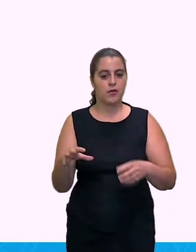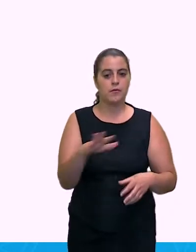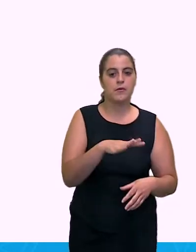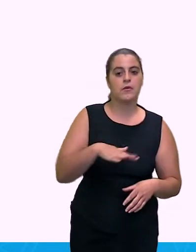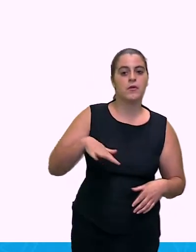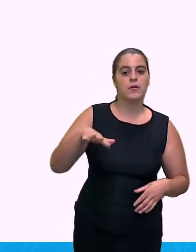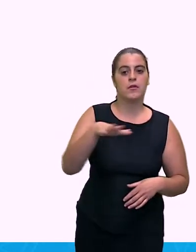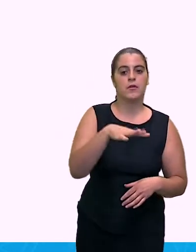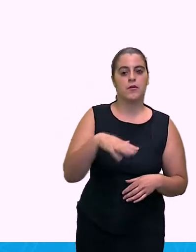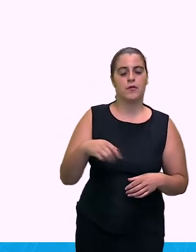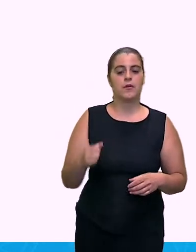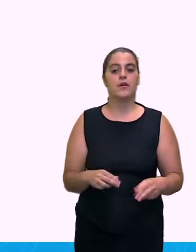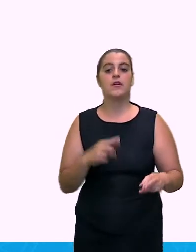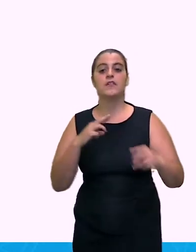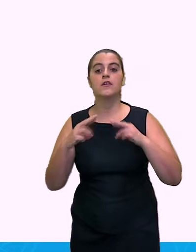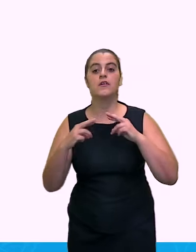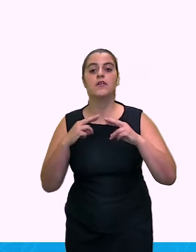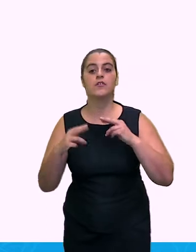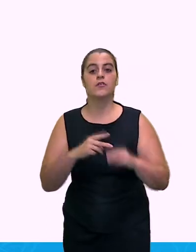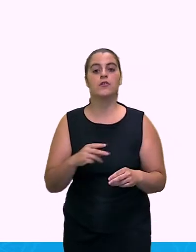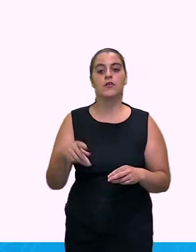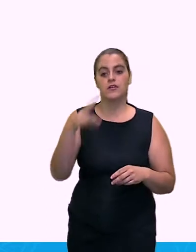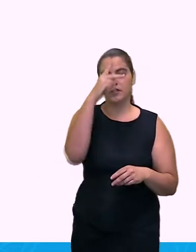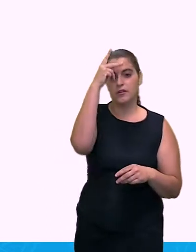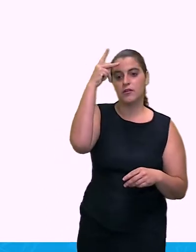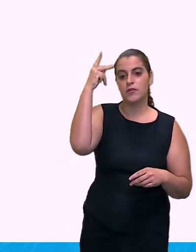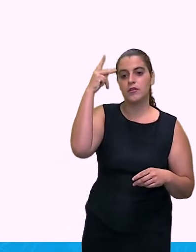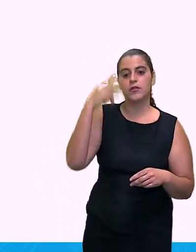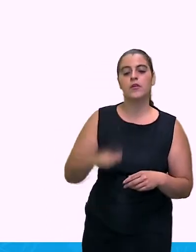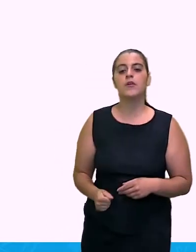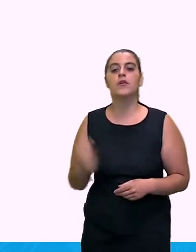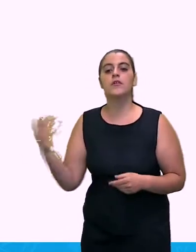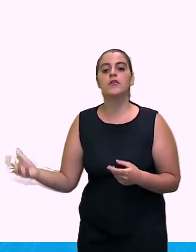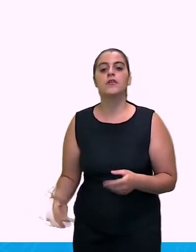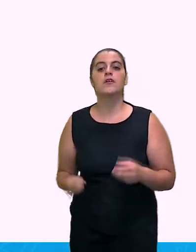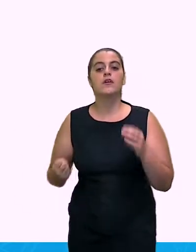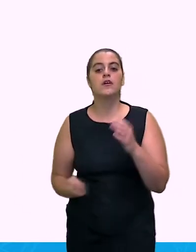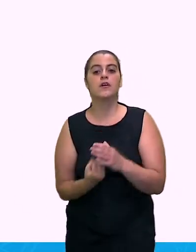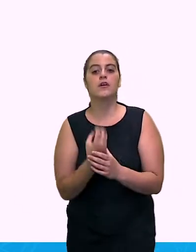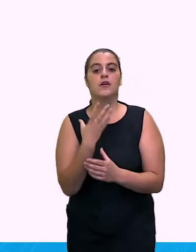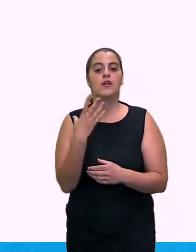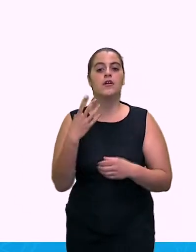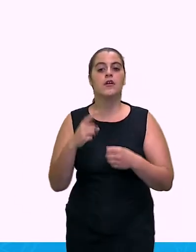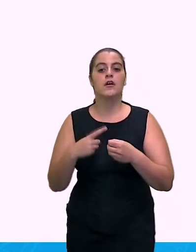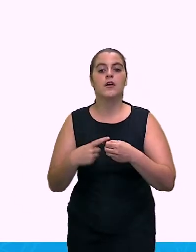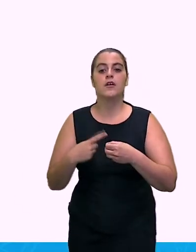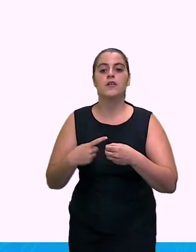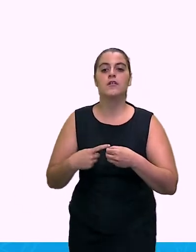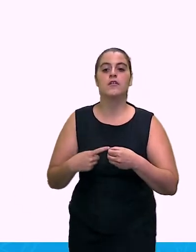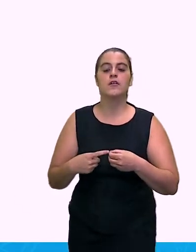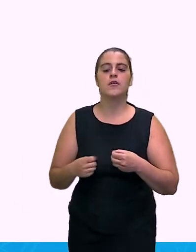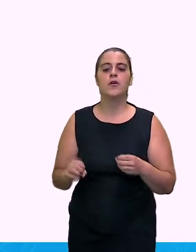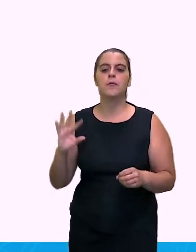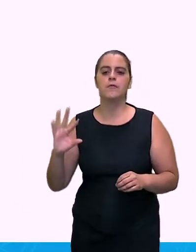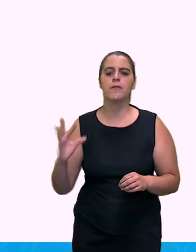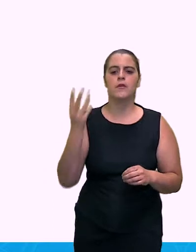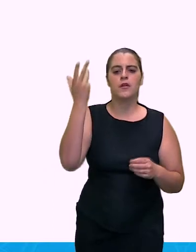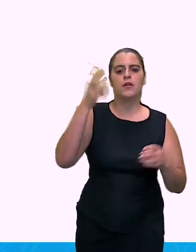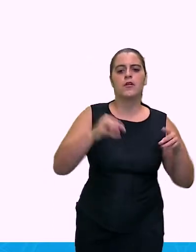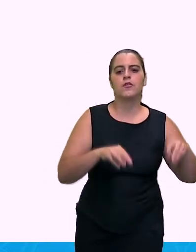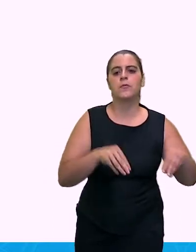estabelecidas entre eles e os eventos que marcam a formação da cidade, como fenômenos